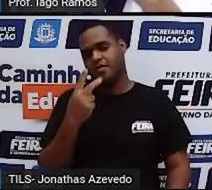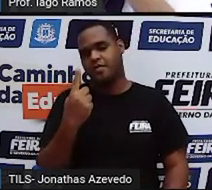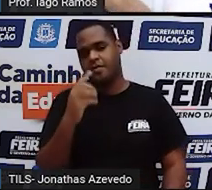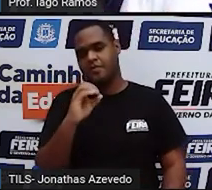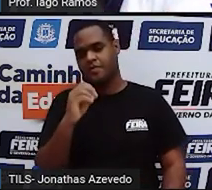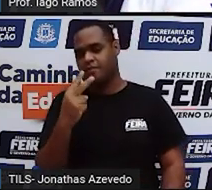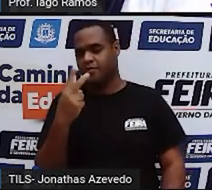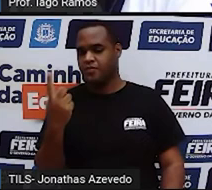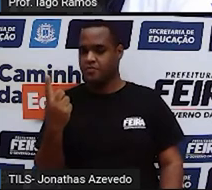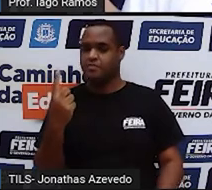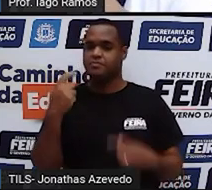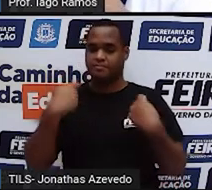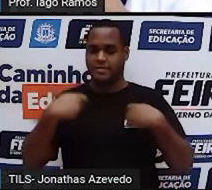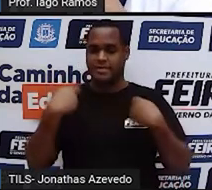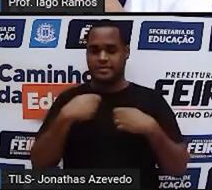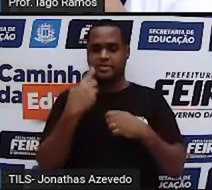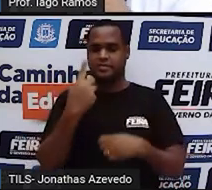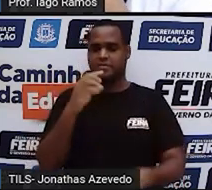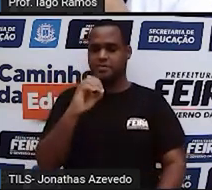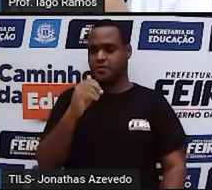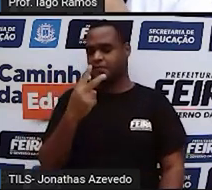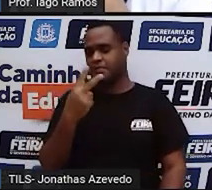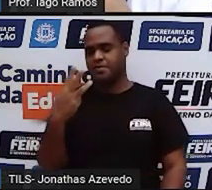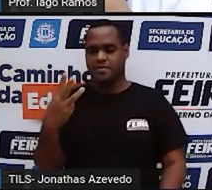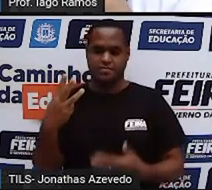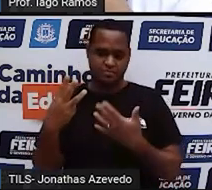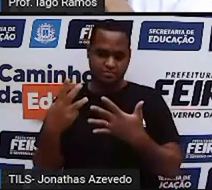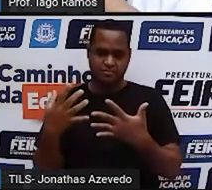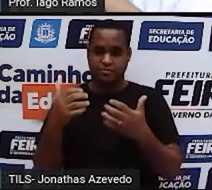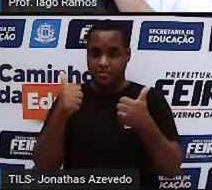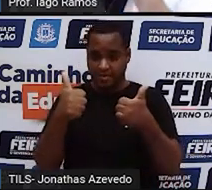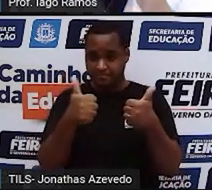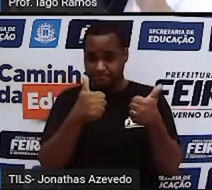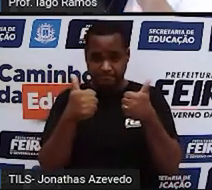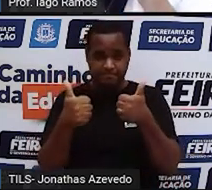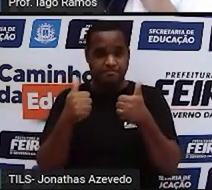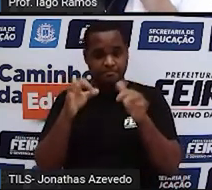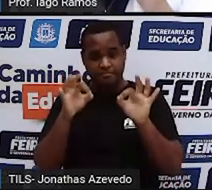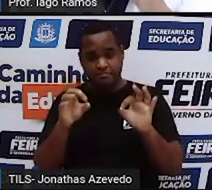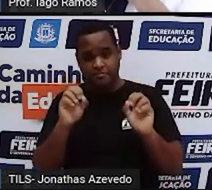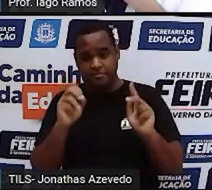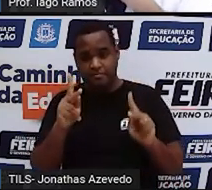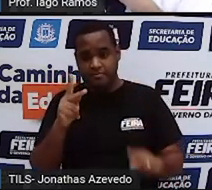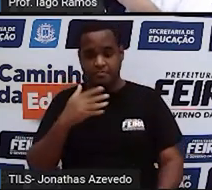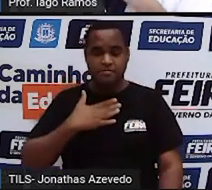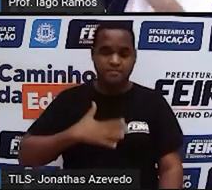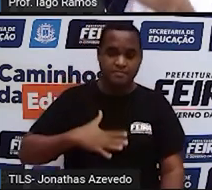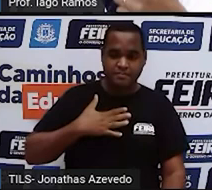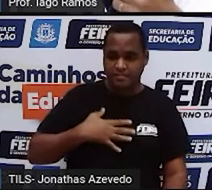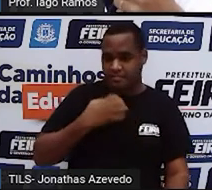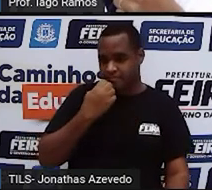1.023. Tá bom? Beleza? Tranquilo? Bacana, hein?